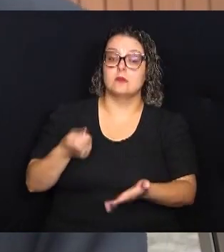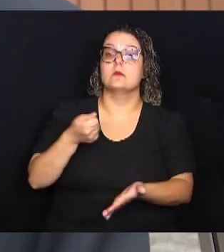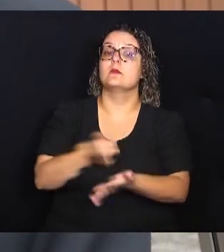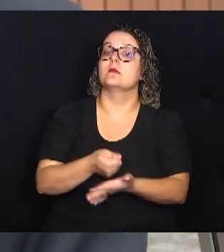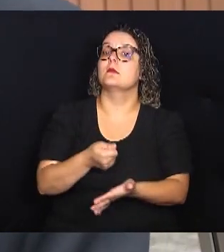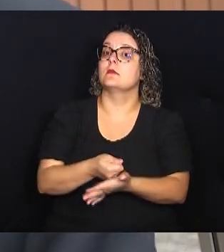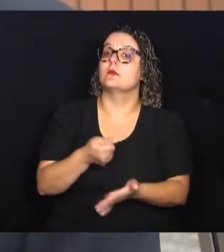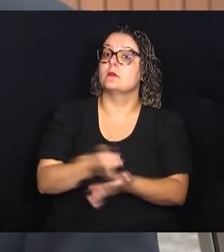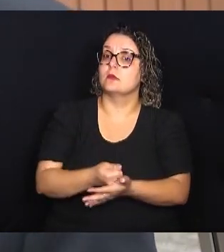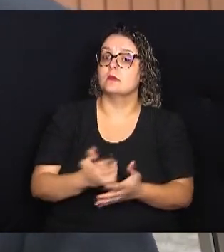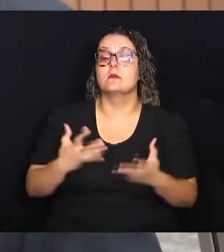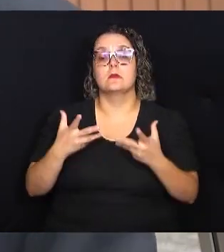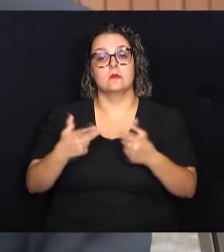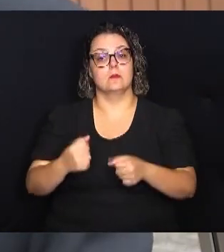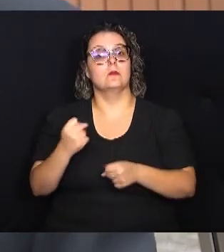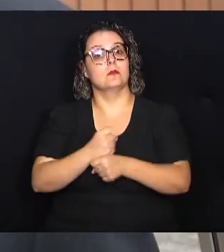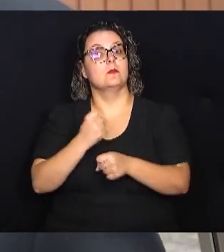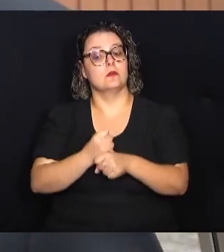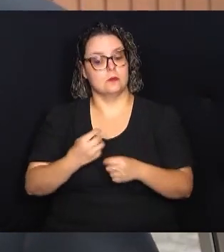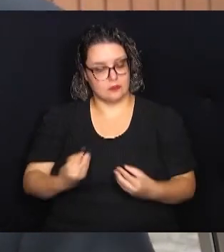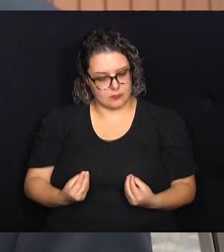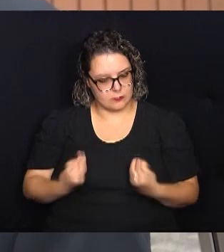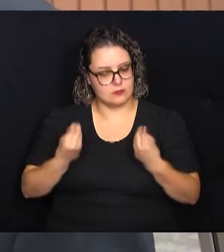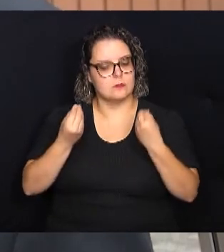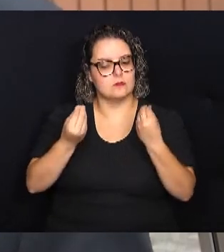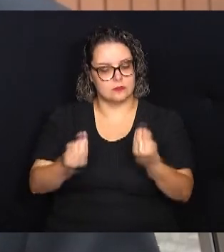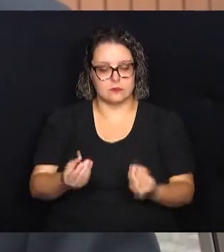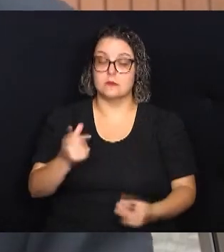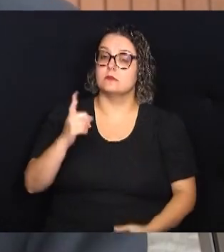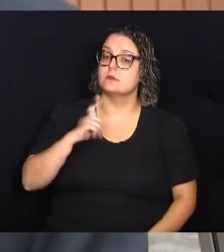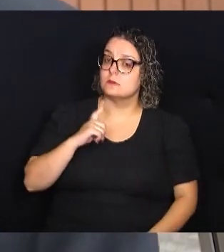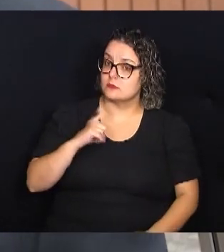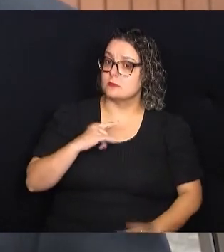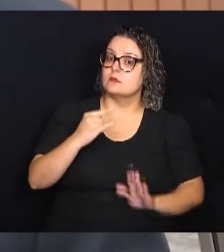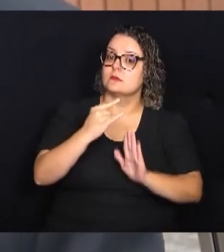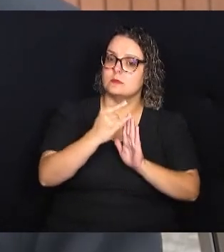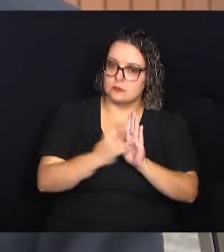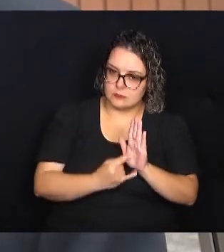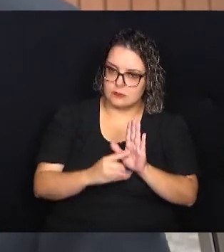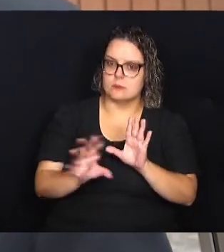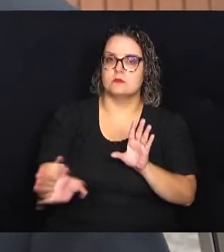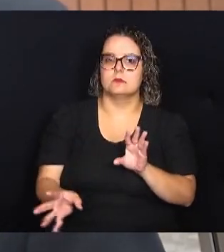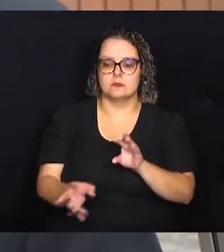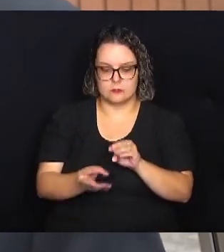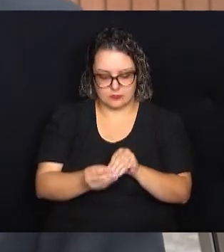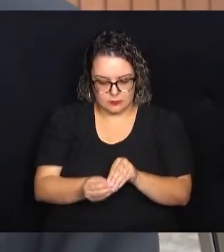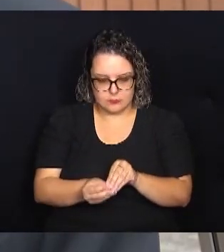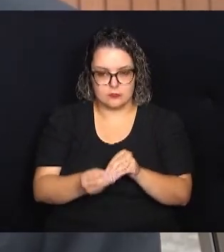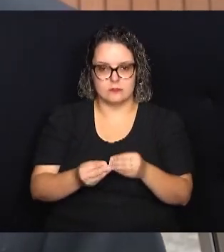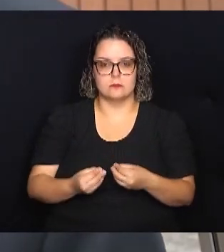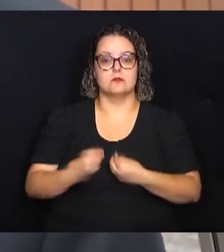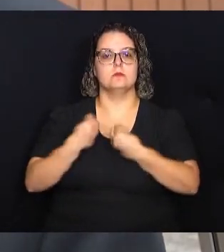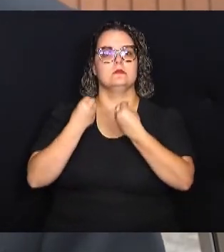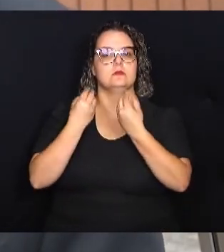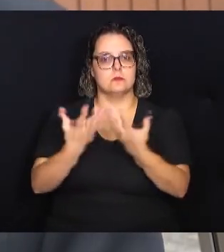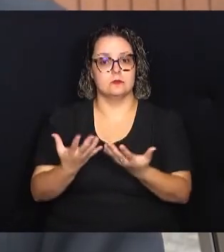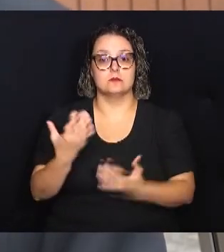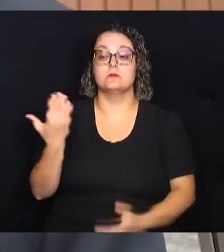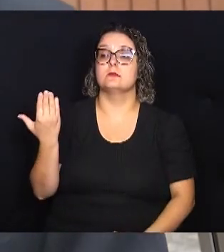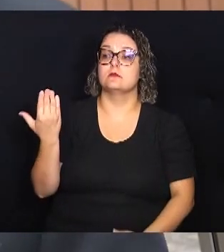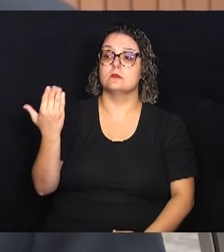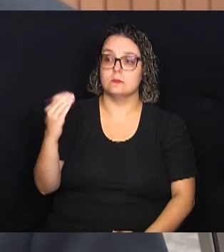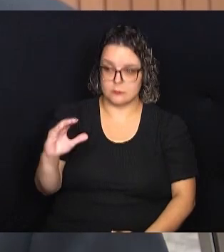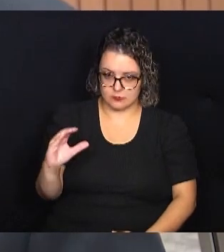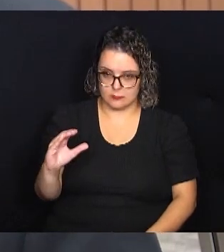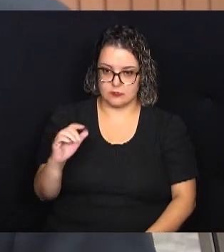toda obra entregue tenha o termo de conclusão, o termo de entrega publicado, para que a gente